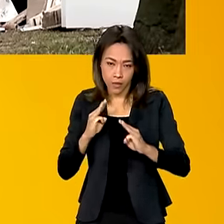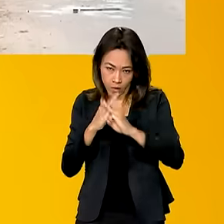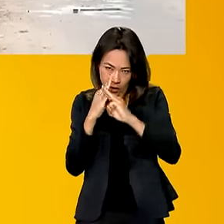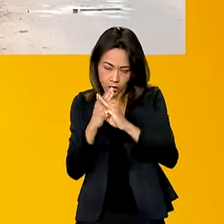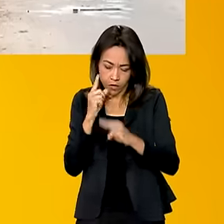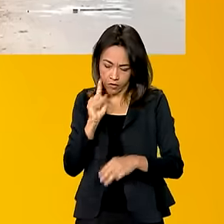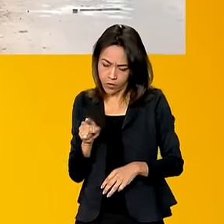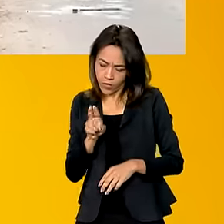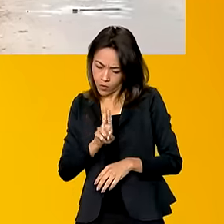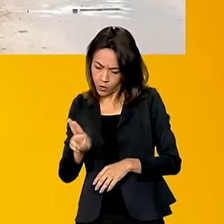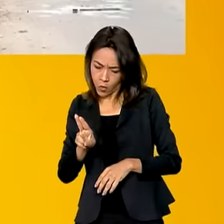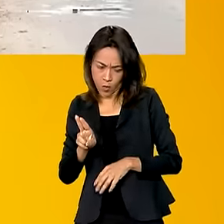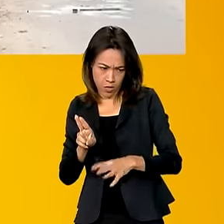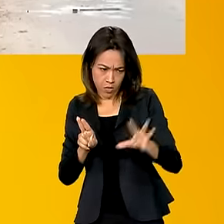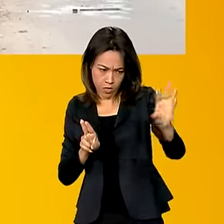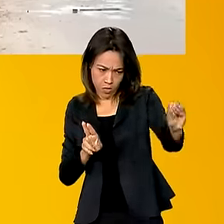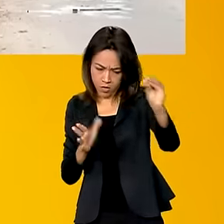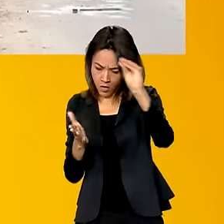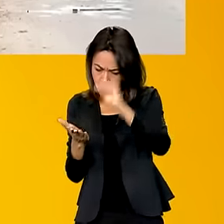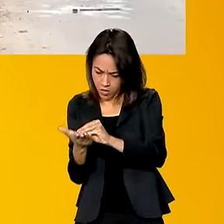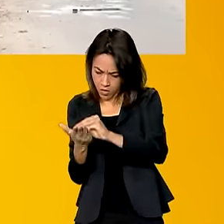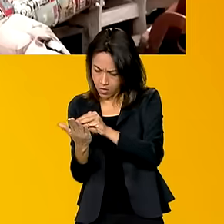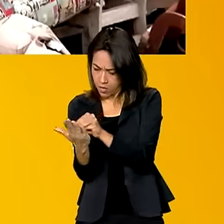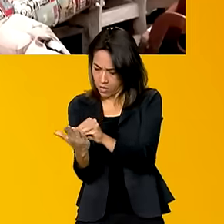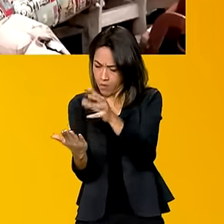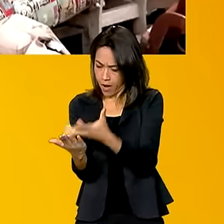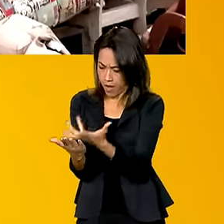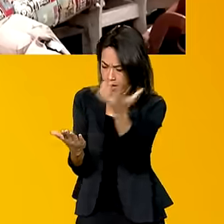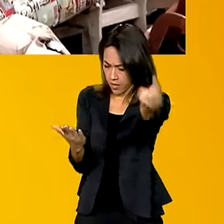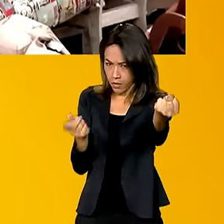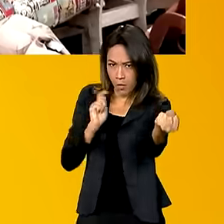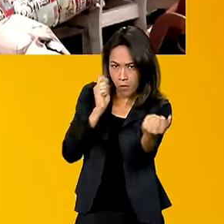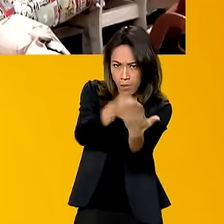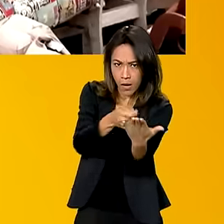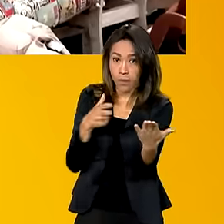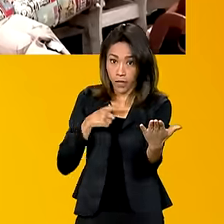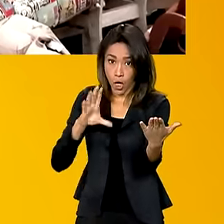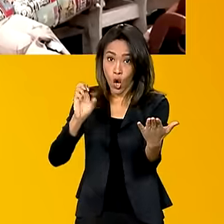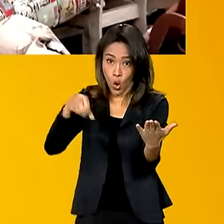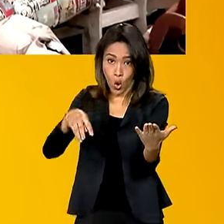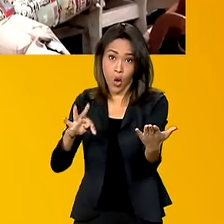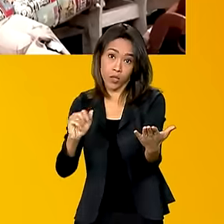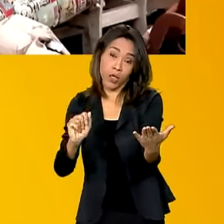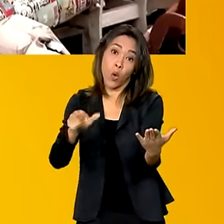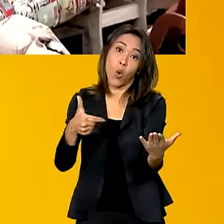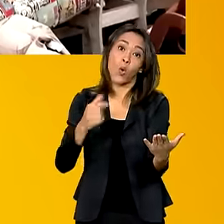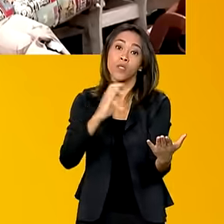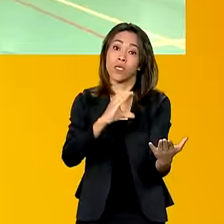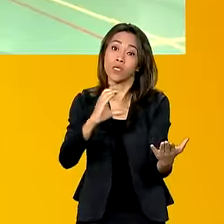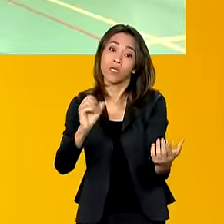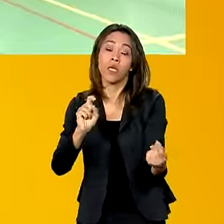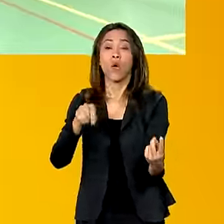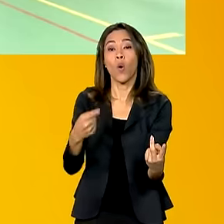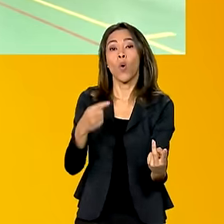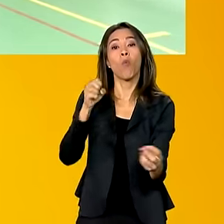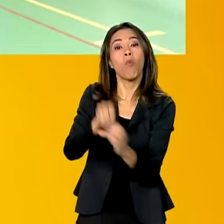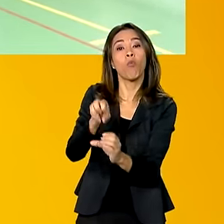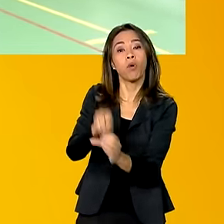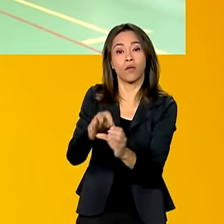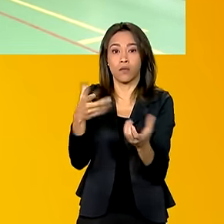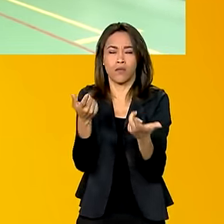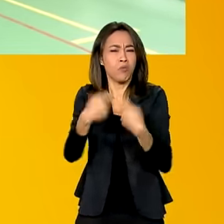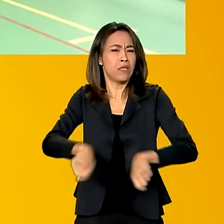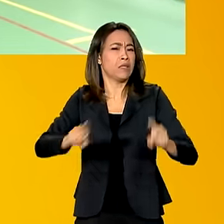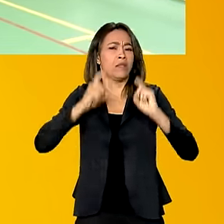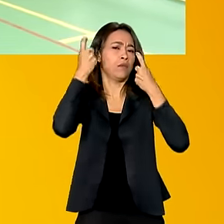que foi indicada pela família para receber o pagamento tem conta no banco, seja corrente ou poupança. E não precisa se